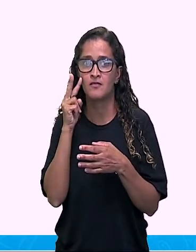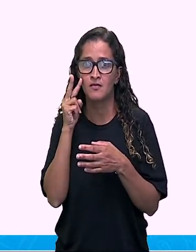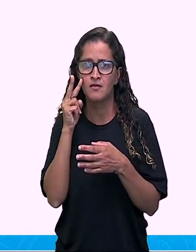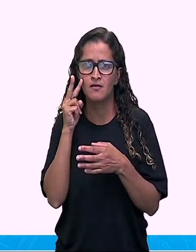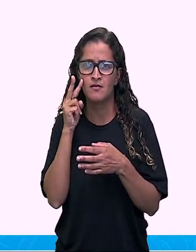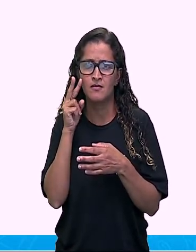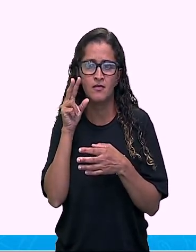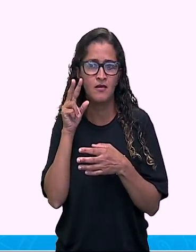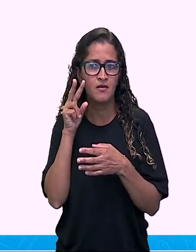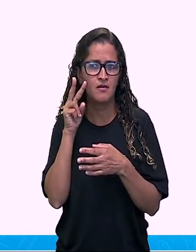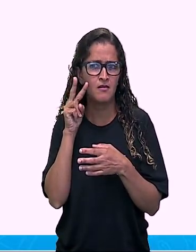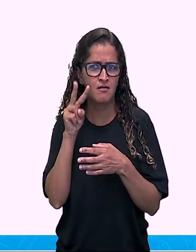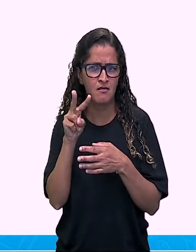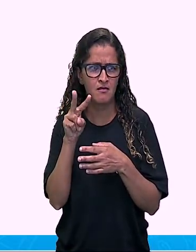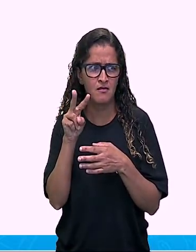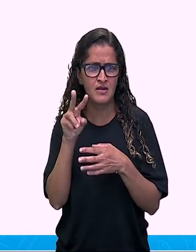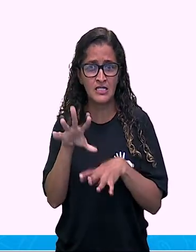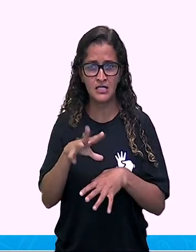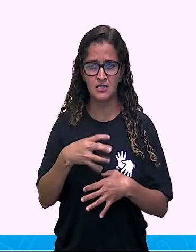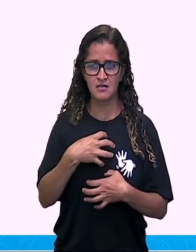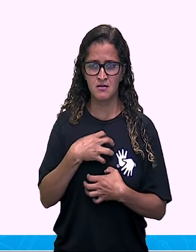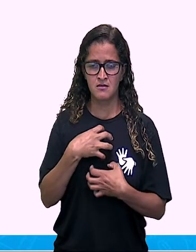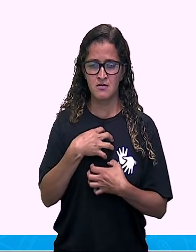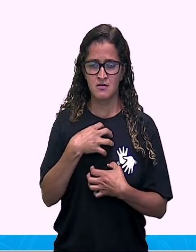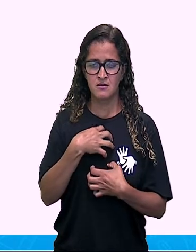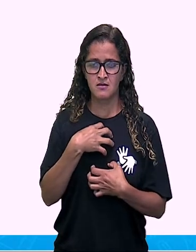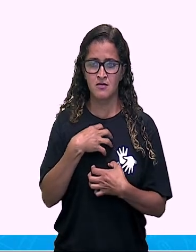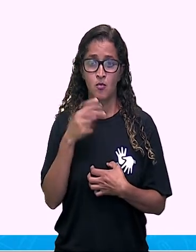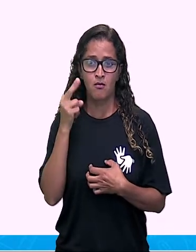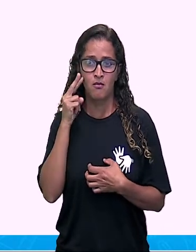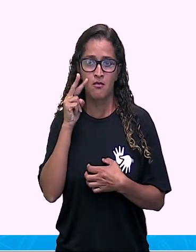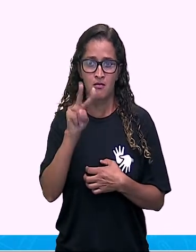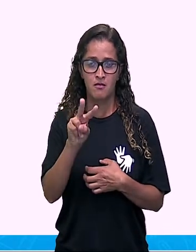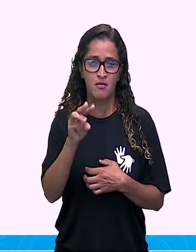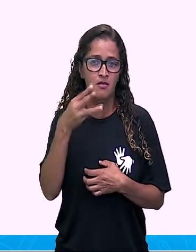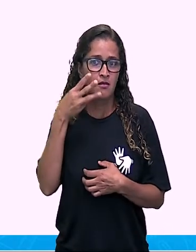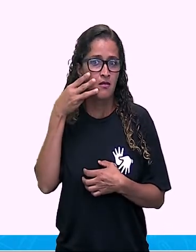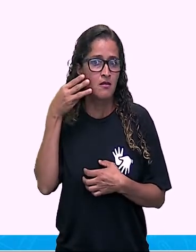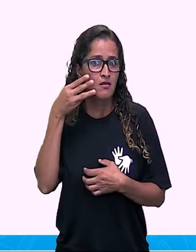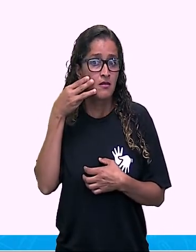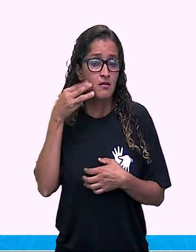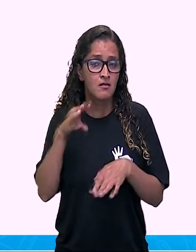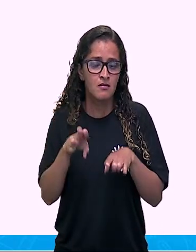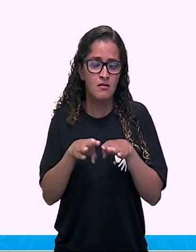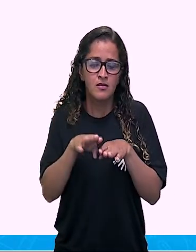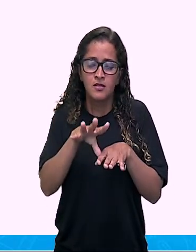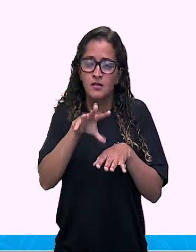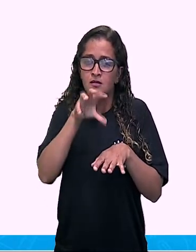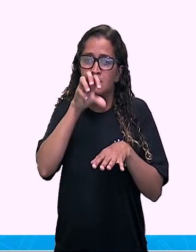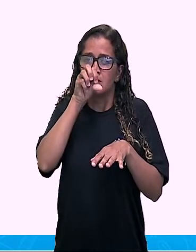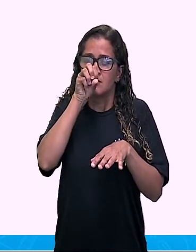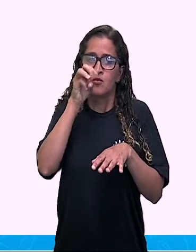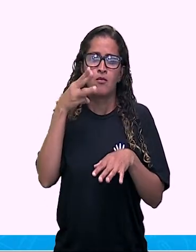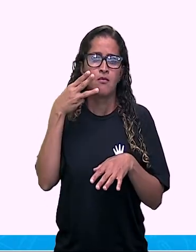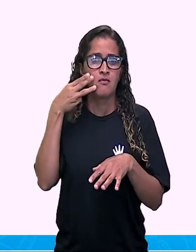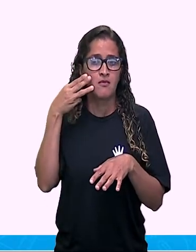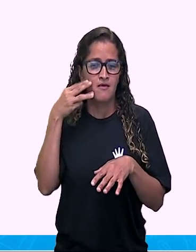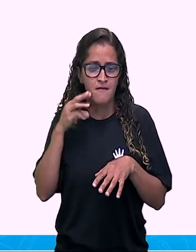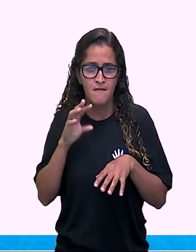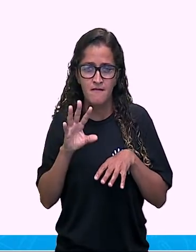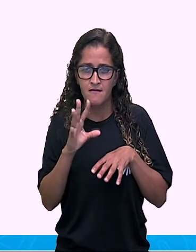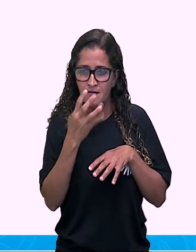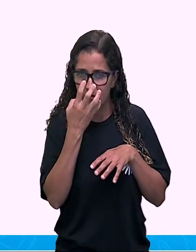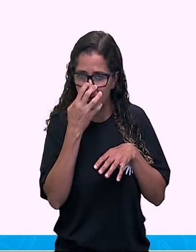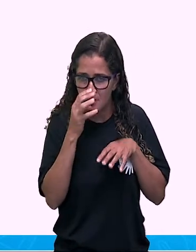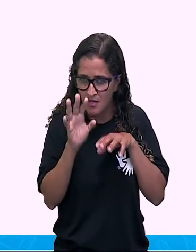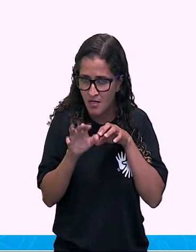ouviu o gato, viu o gato e sentiu o cheiro do gato. E foi atrás